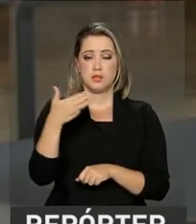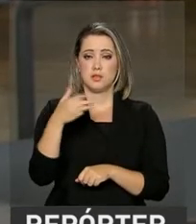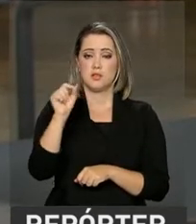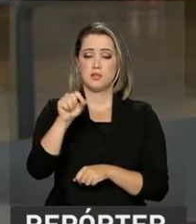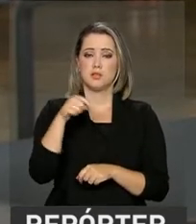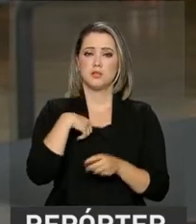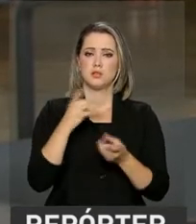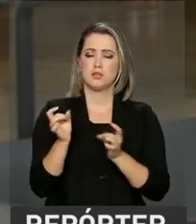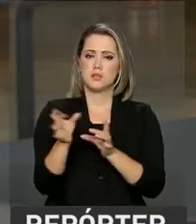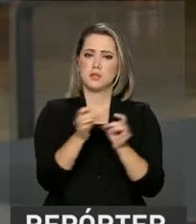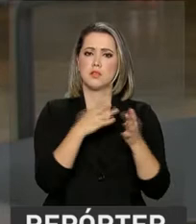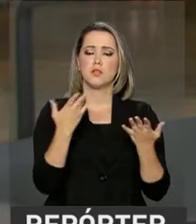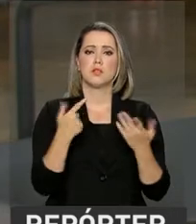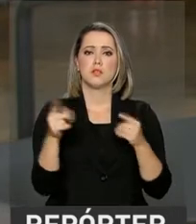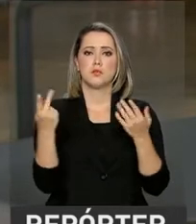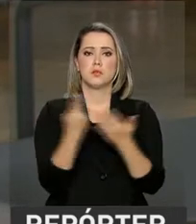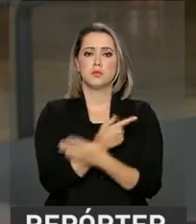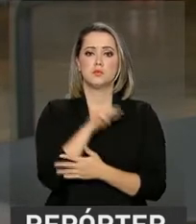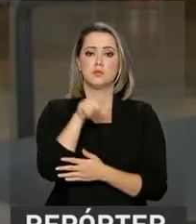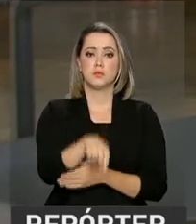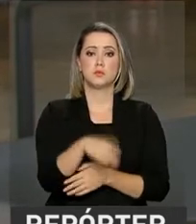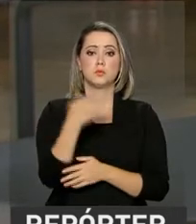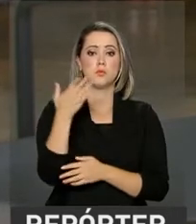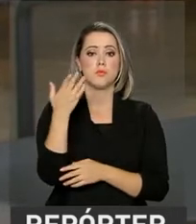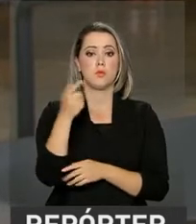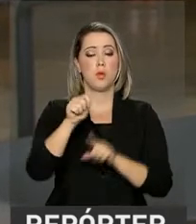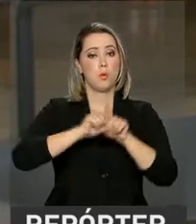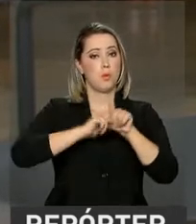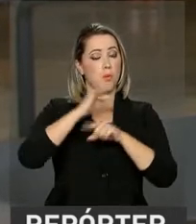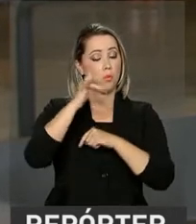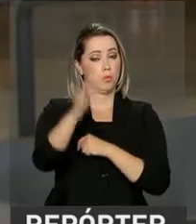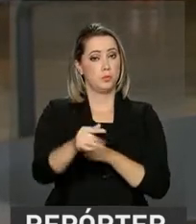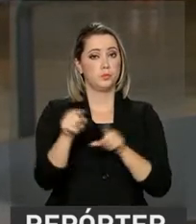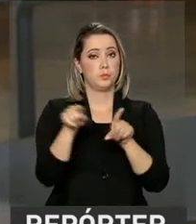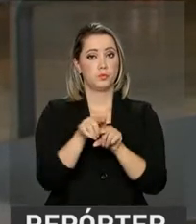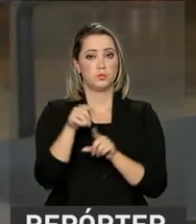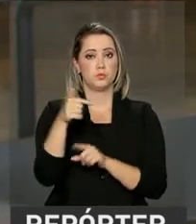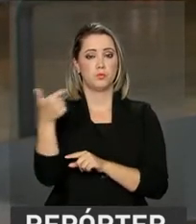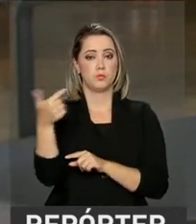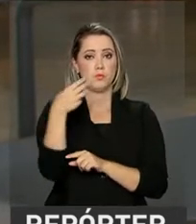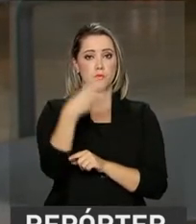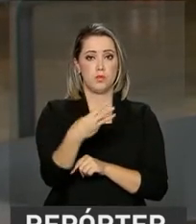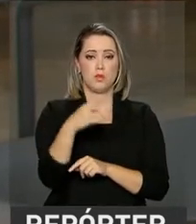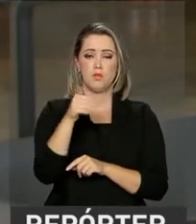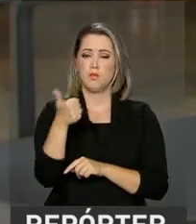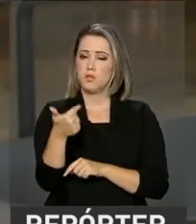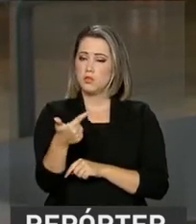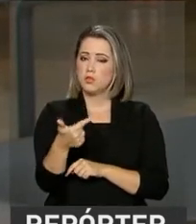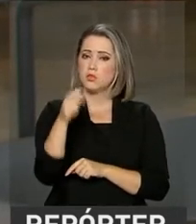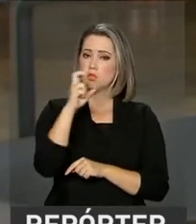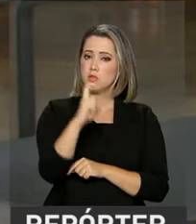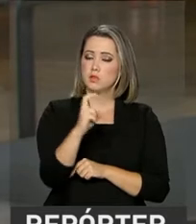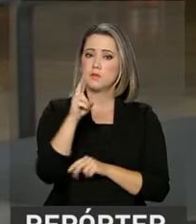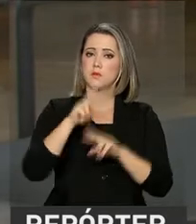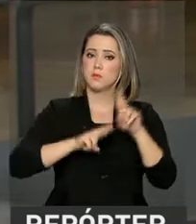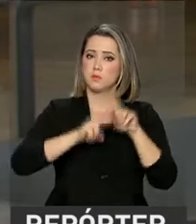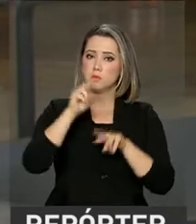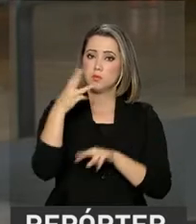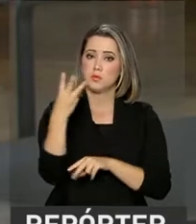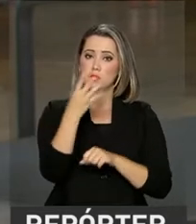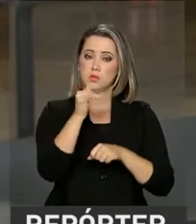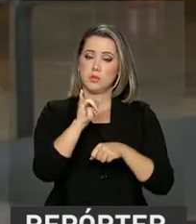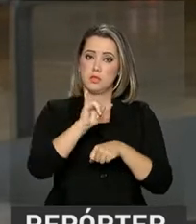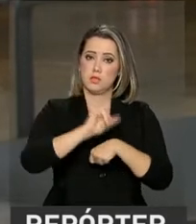feirão Caixa, da casa própria, ocorre no fim do mês que vem, entre 23 e 25 de junho, em três capitais,